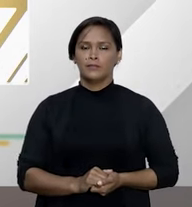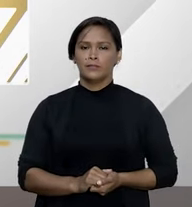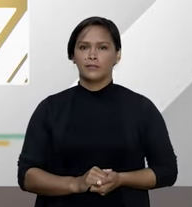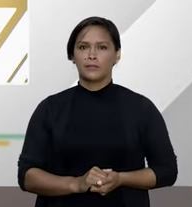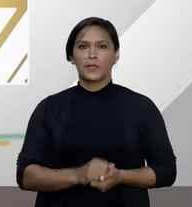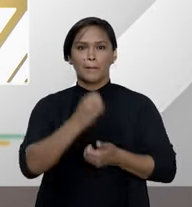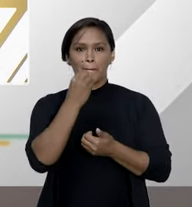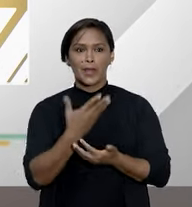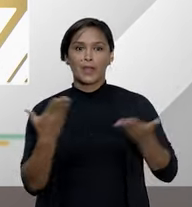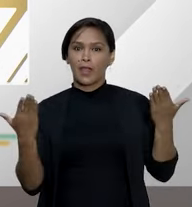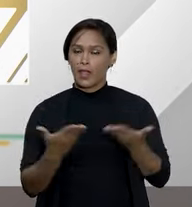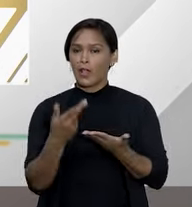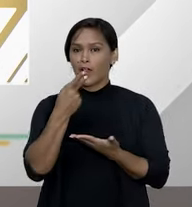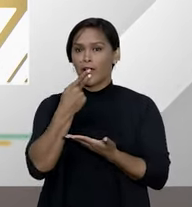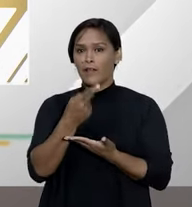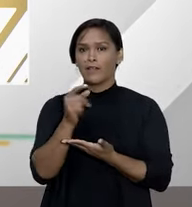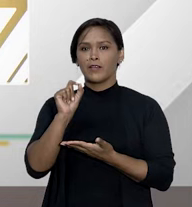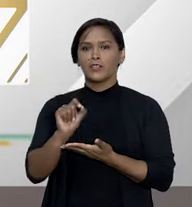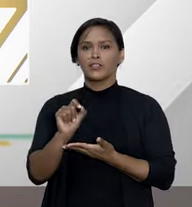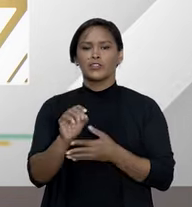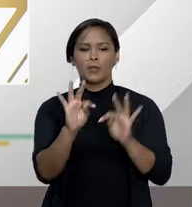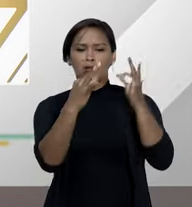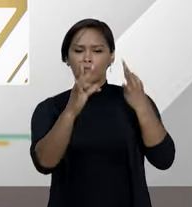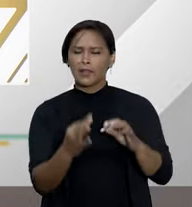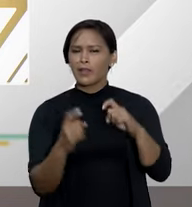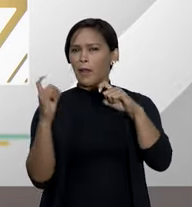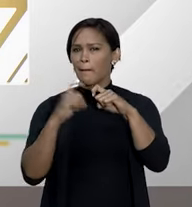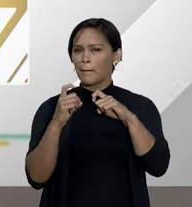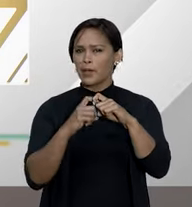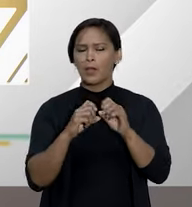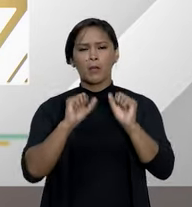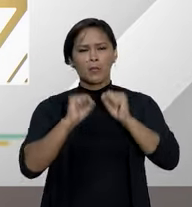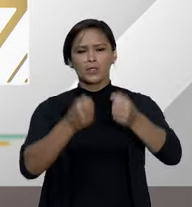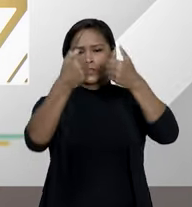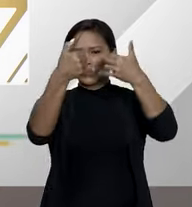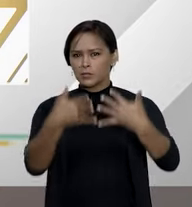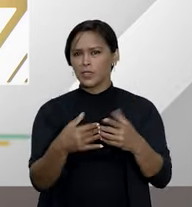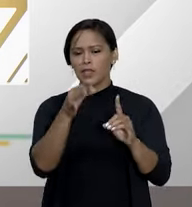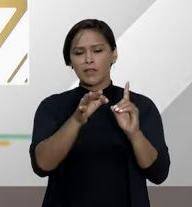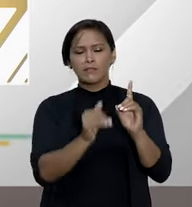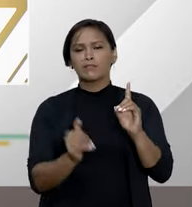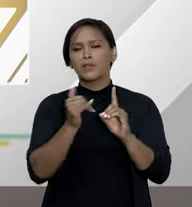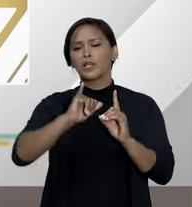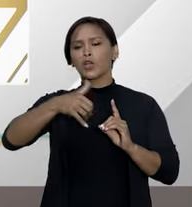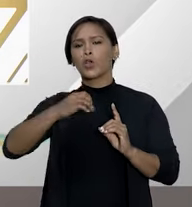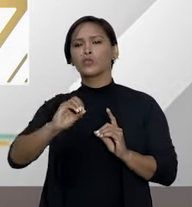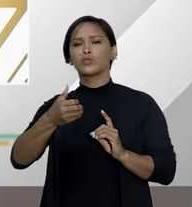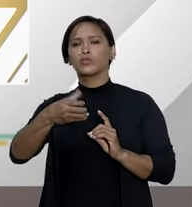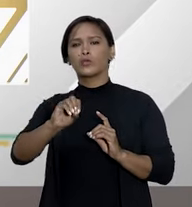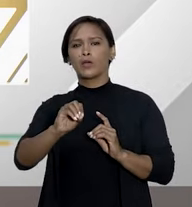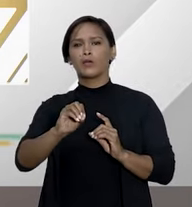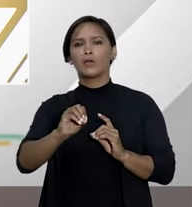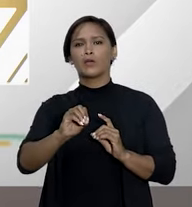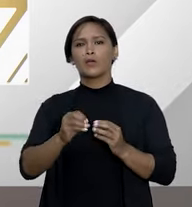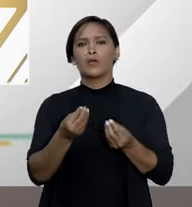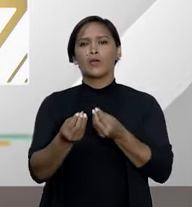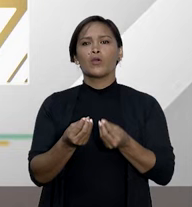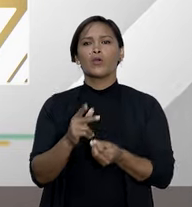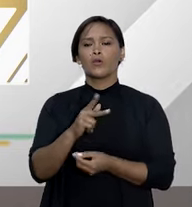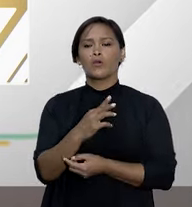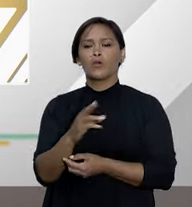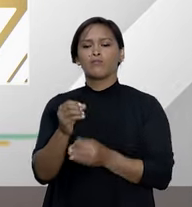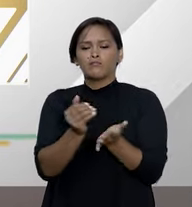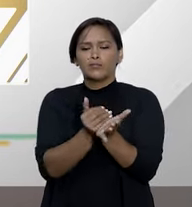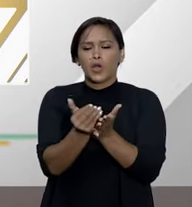Bem, agora vamos falar sobre tratamentos médicos. Poderia explicar para a gente, desembargador João Rebouças, o que é o rol de